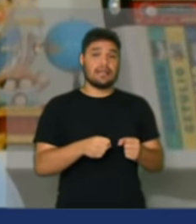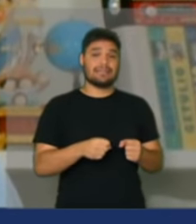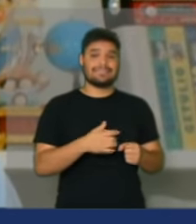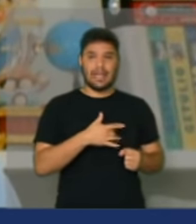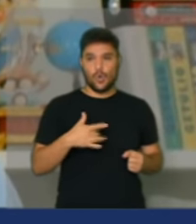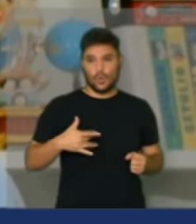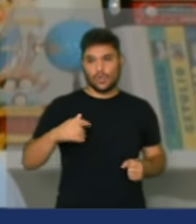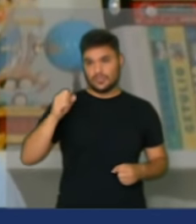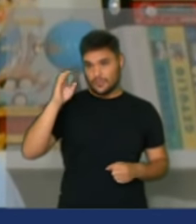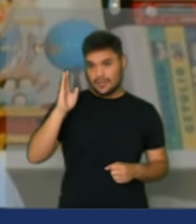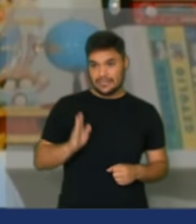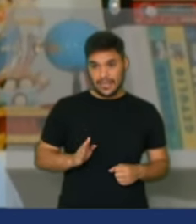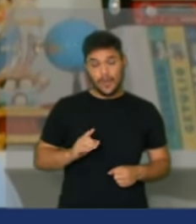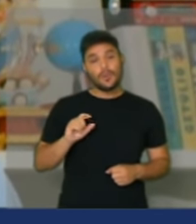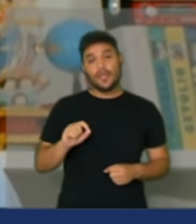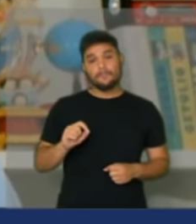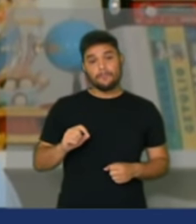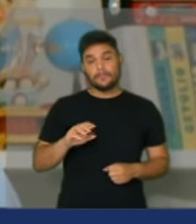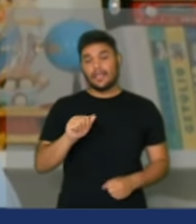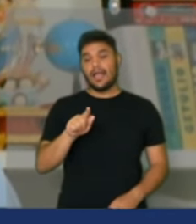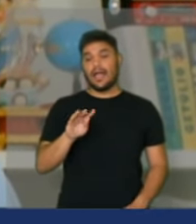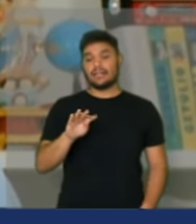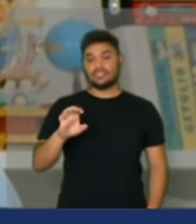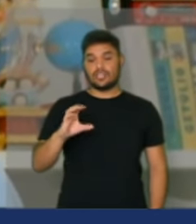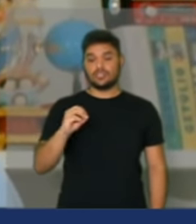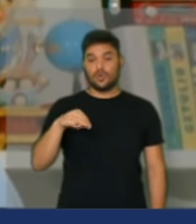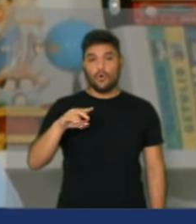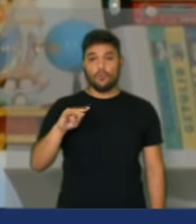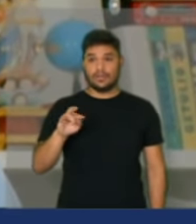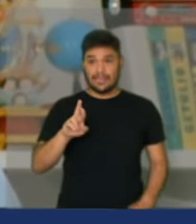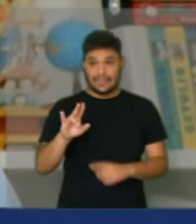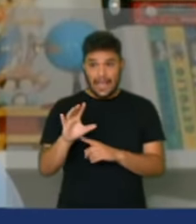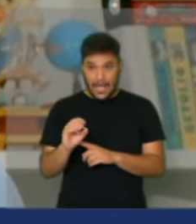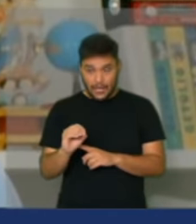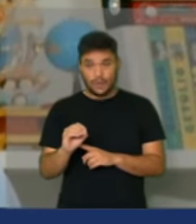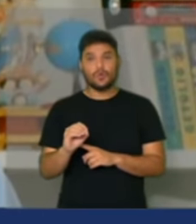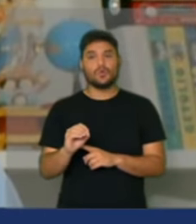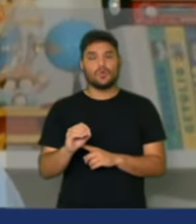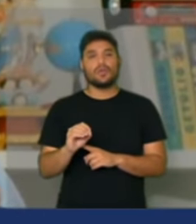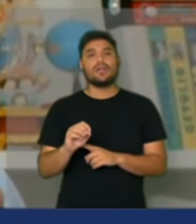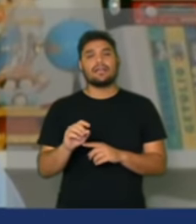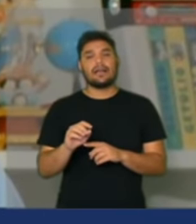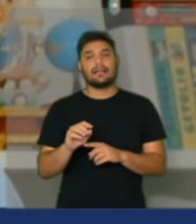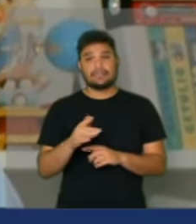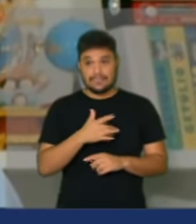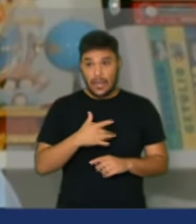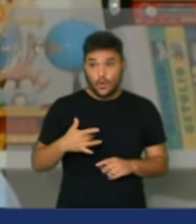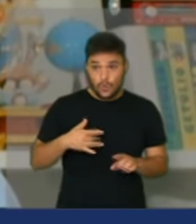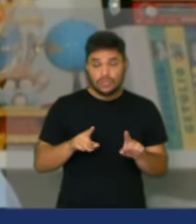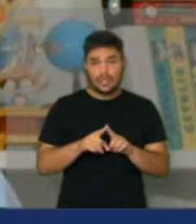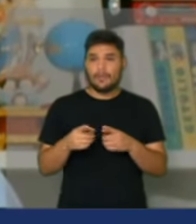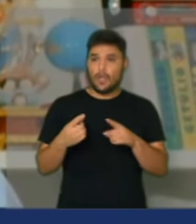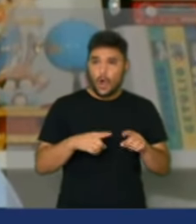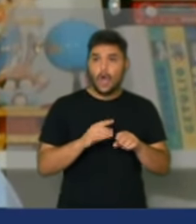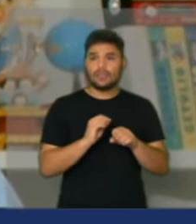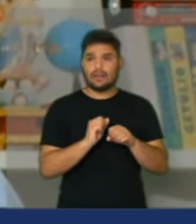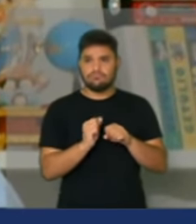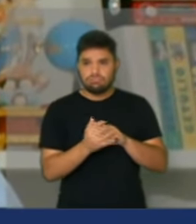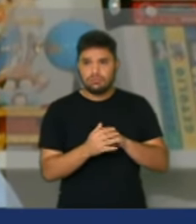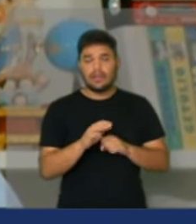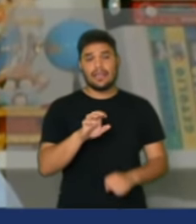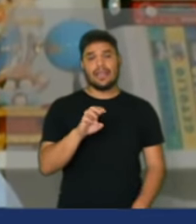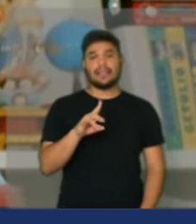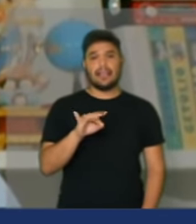que são as pessoas, agentes comunitários de saúde e de combate à indenia, que cumprem um papel tão